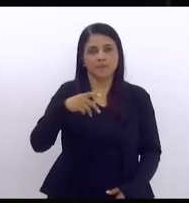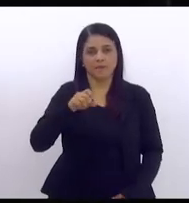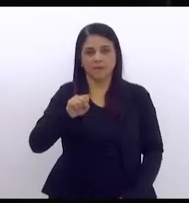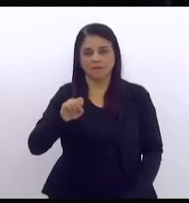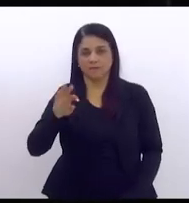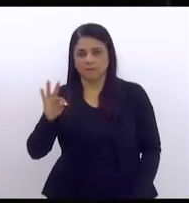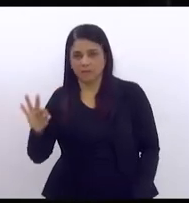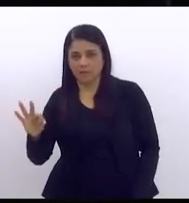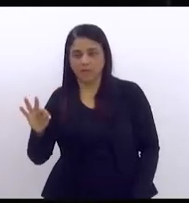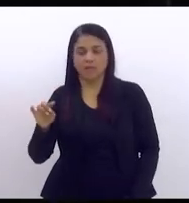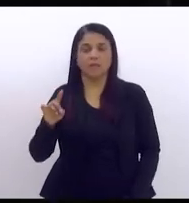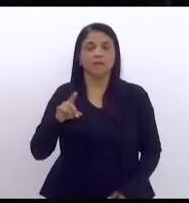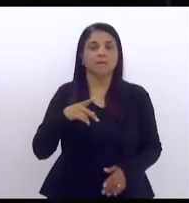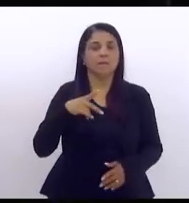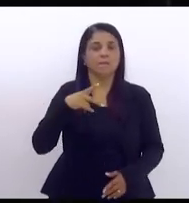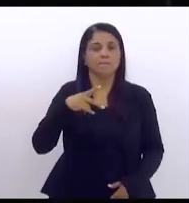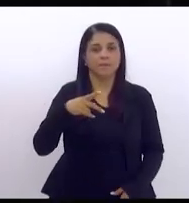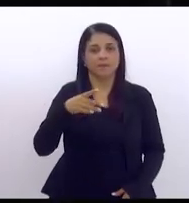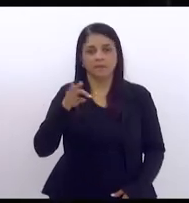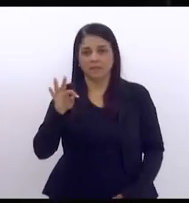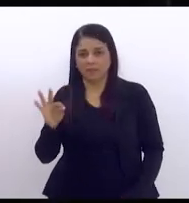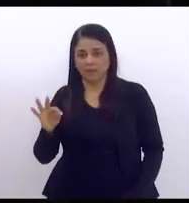PT e PDT